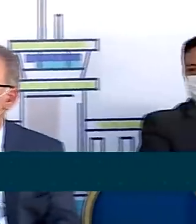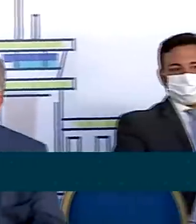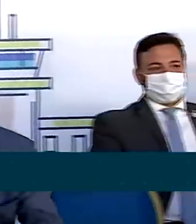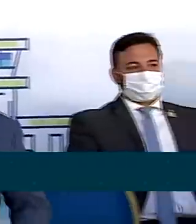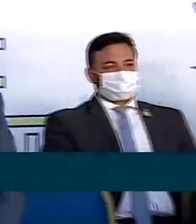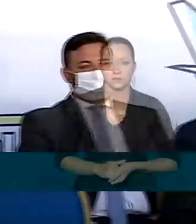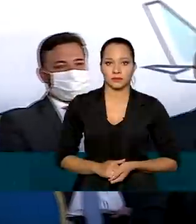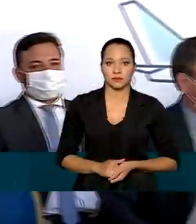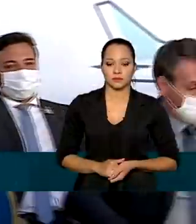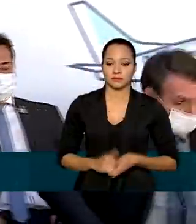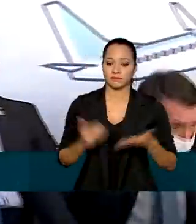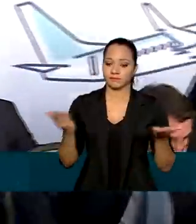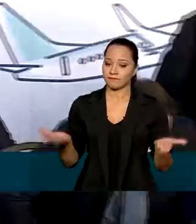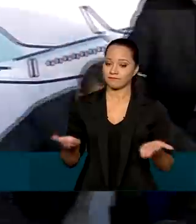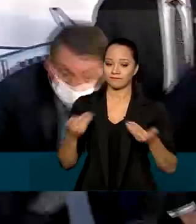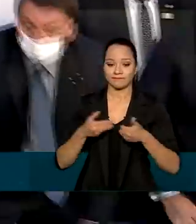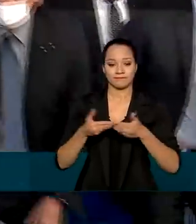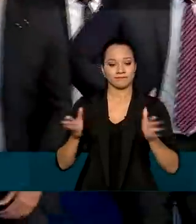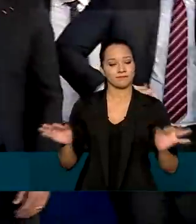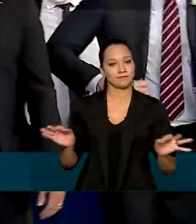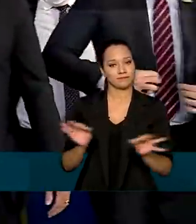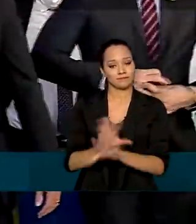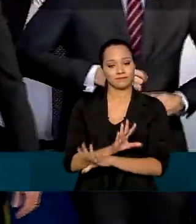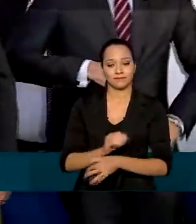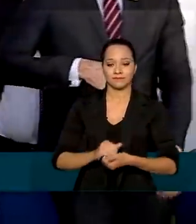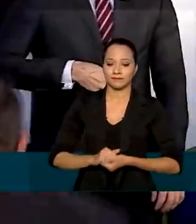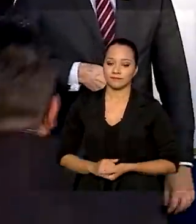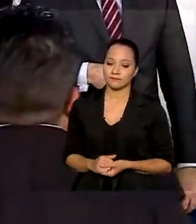Está encerrada esta cerimônia.